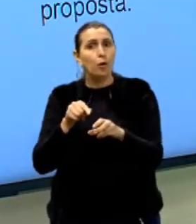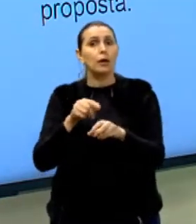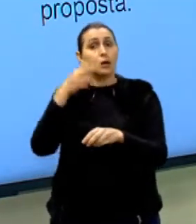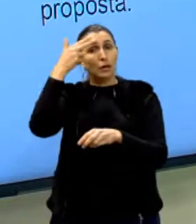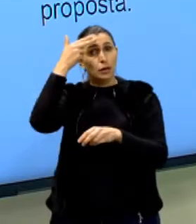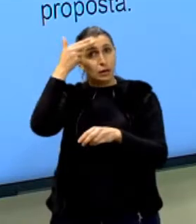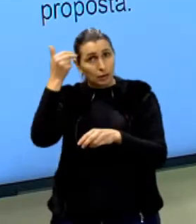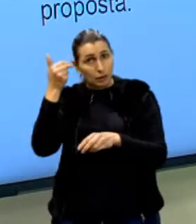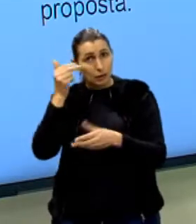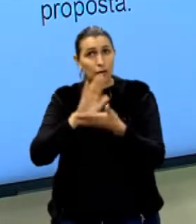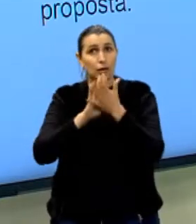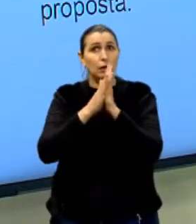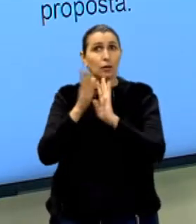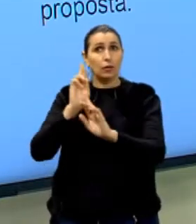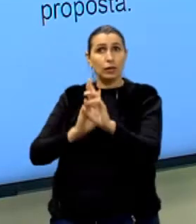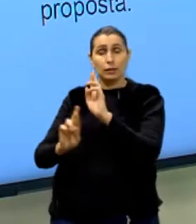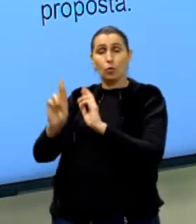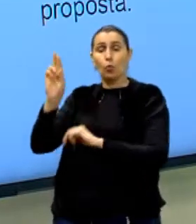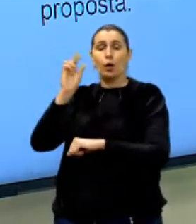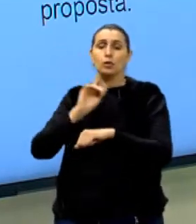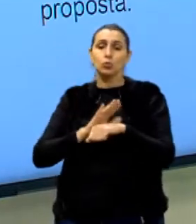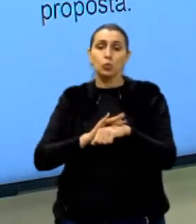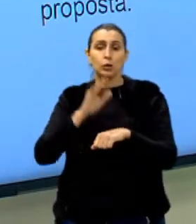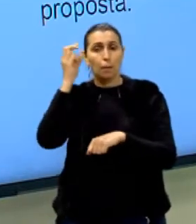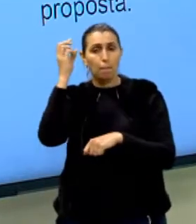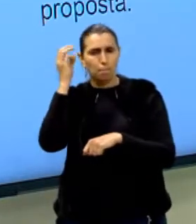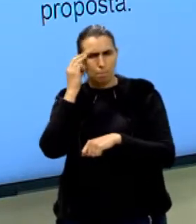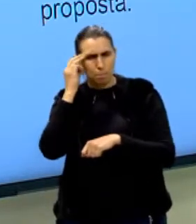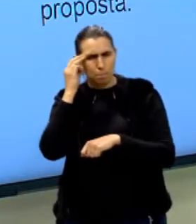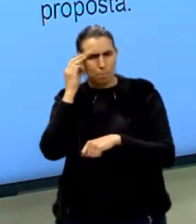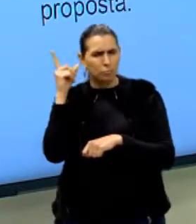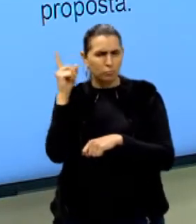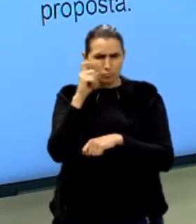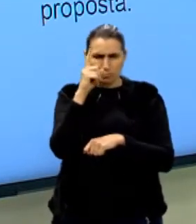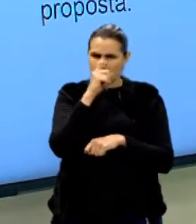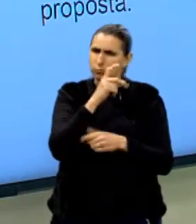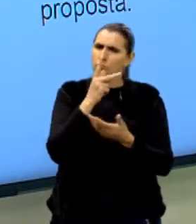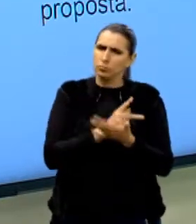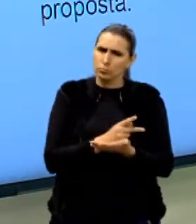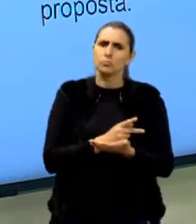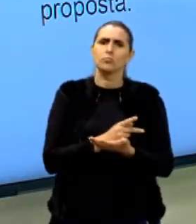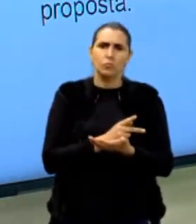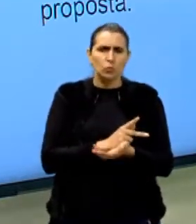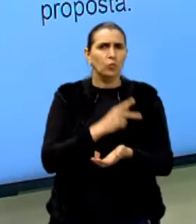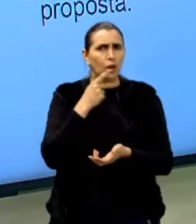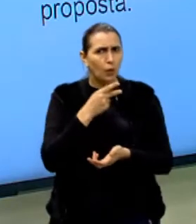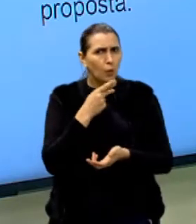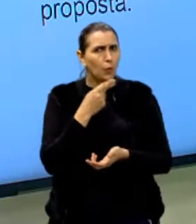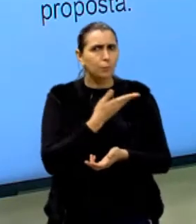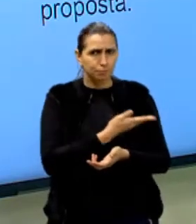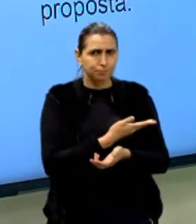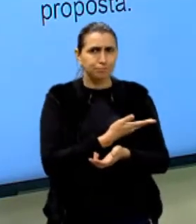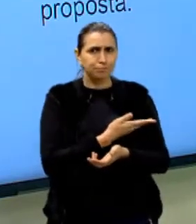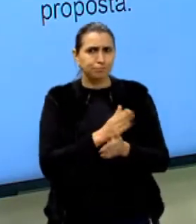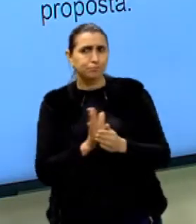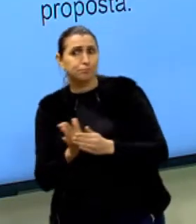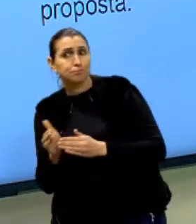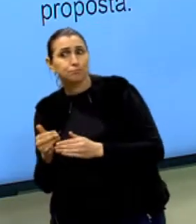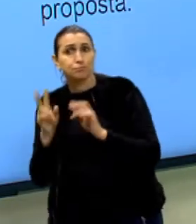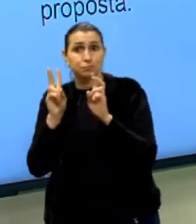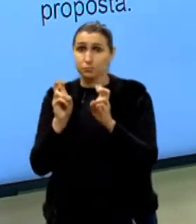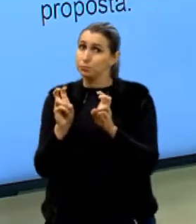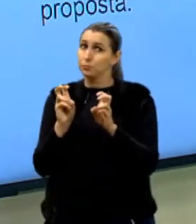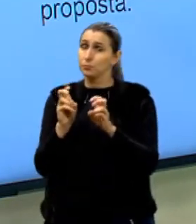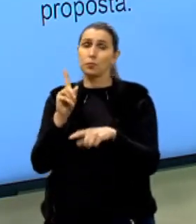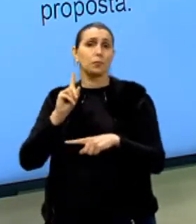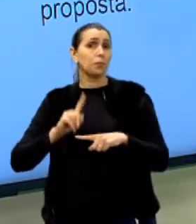estigmas associados às doenças mentais. É muito difícil acontecer isso que eu estou falando para vocês, tá gente? Tangenciar o tema.